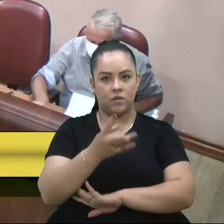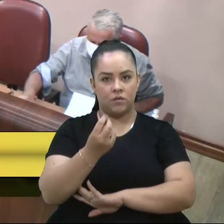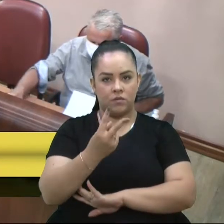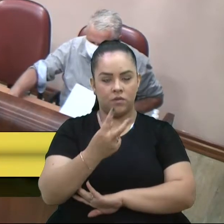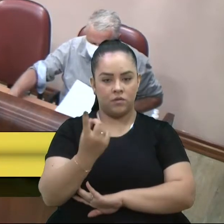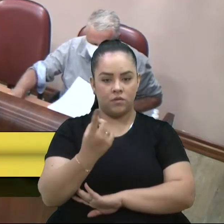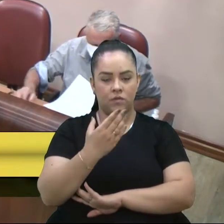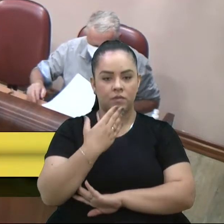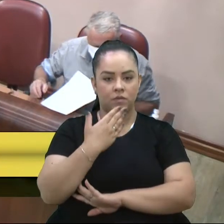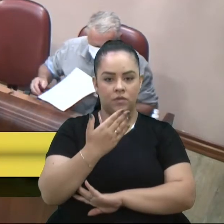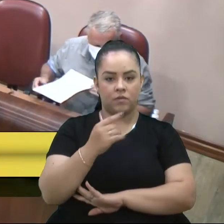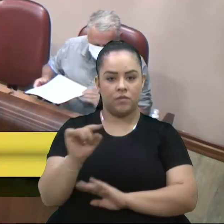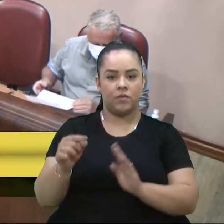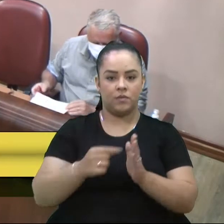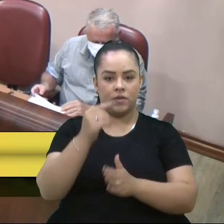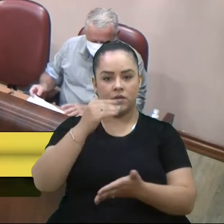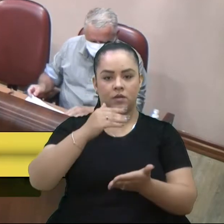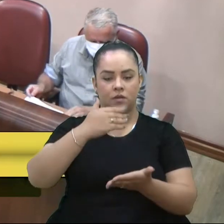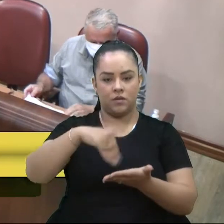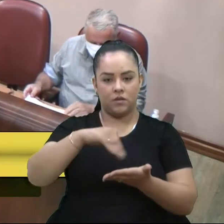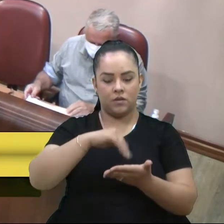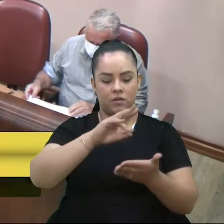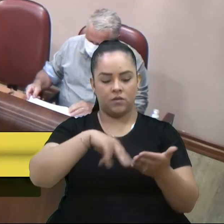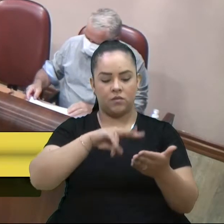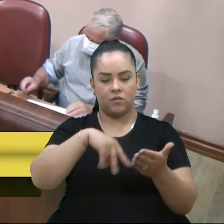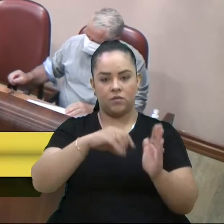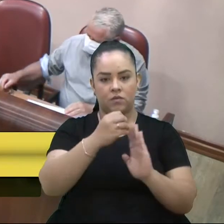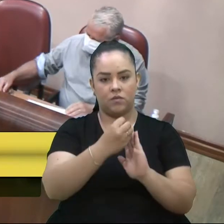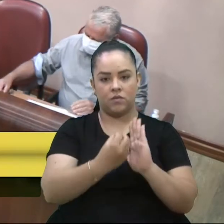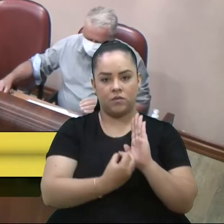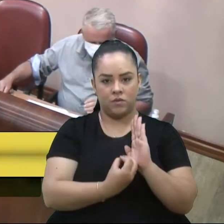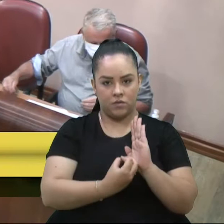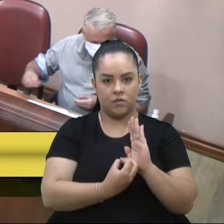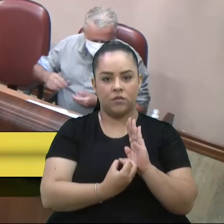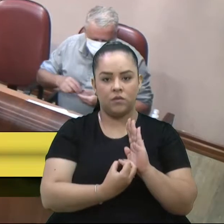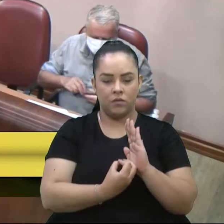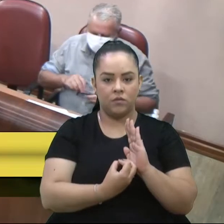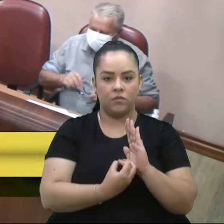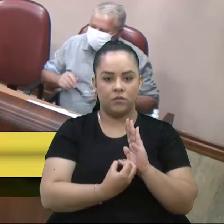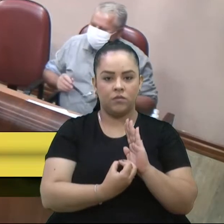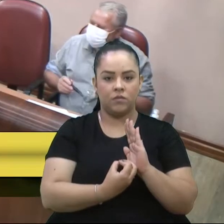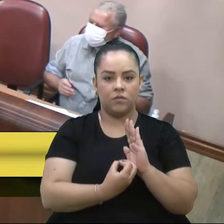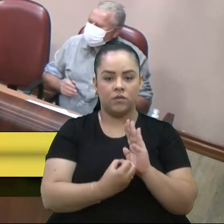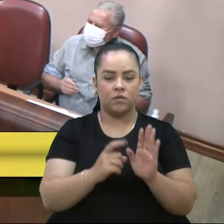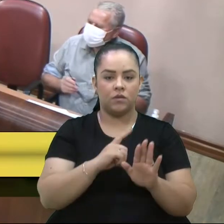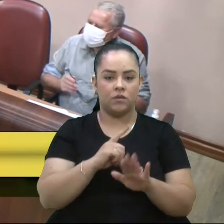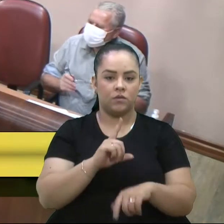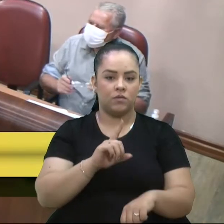Peço ao primeiro secretário que faça a leitura do ofício que originou este espaço.